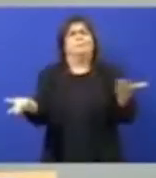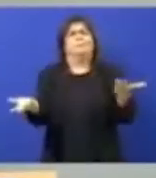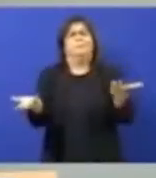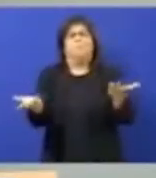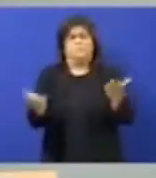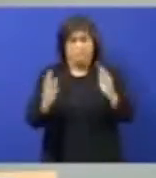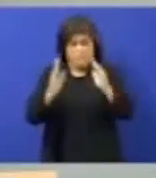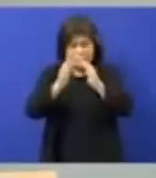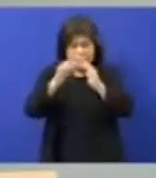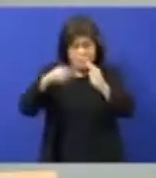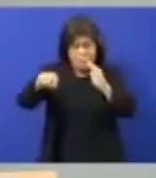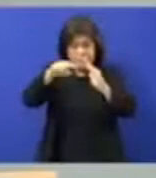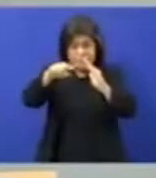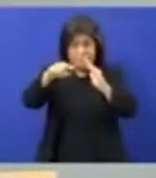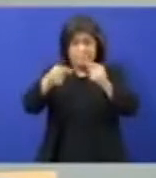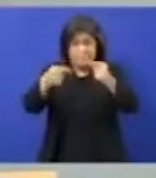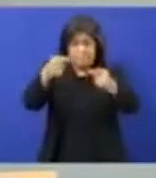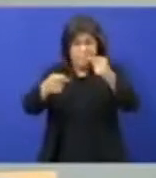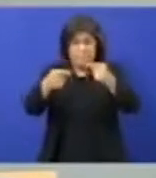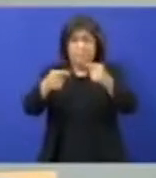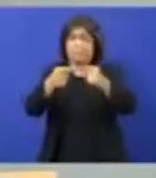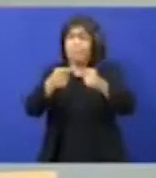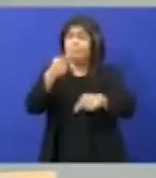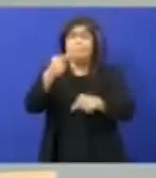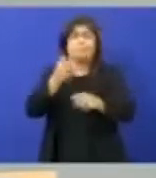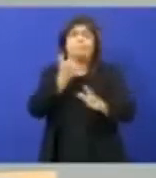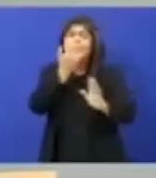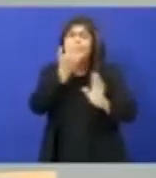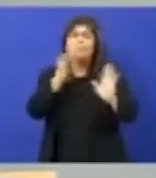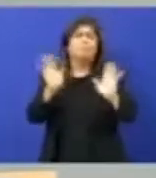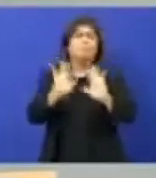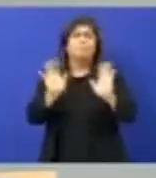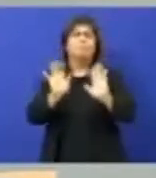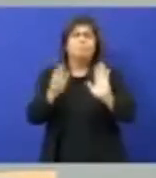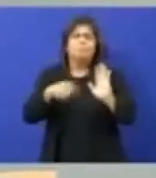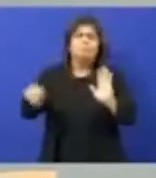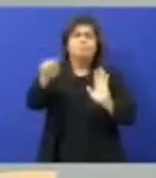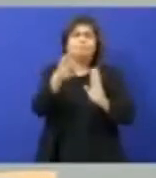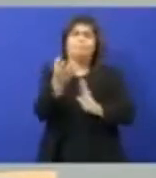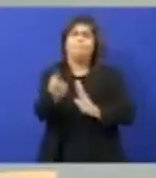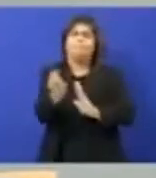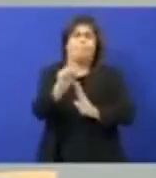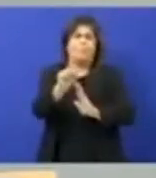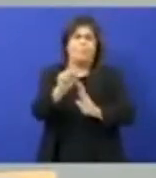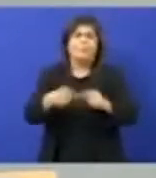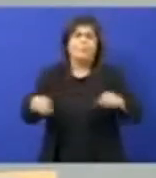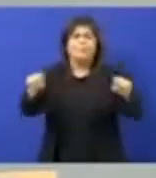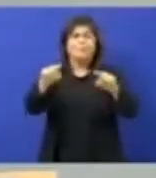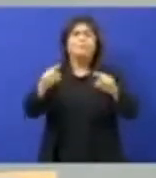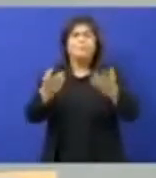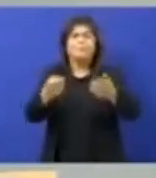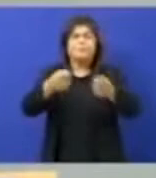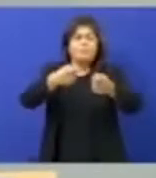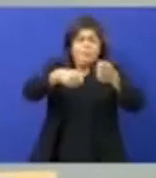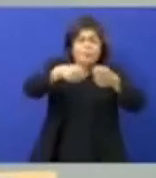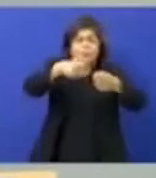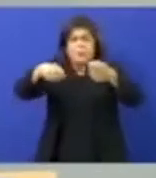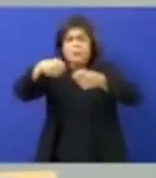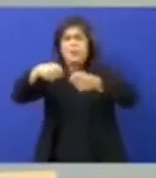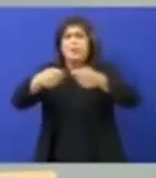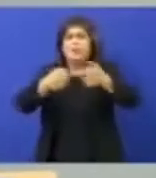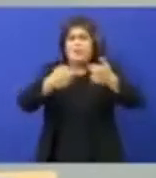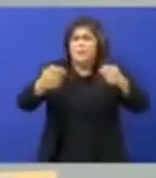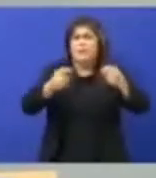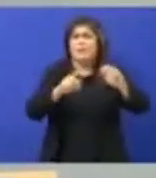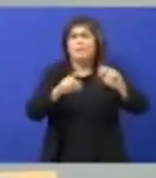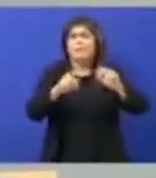uma determinada política. Então, é isso que nós estamos contrário. É um centro de comercialização que está há mais de dois anos